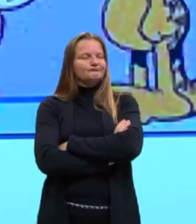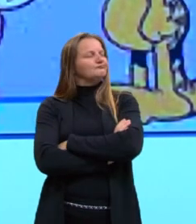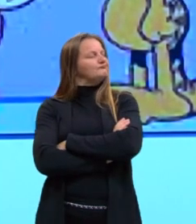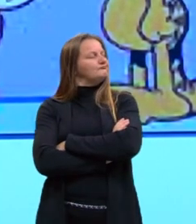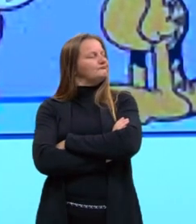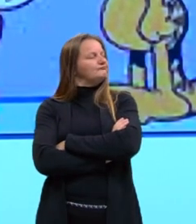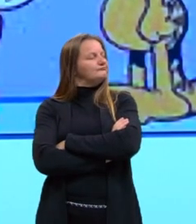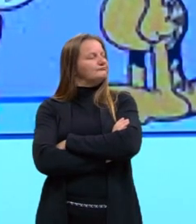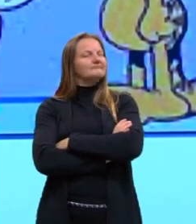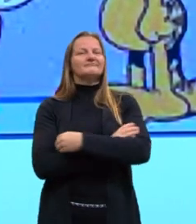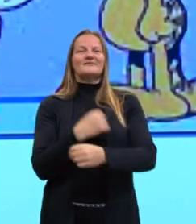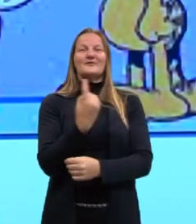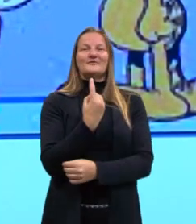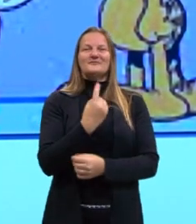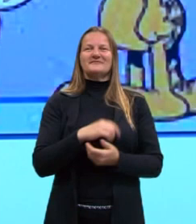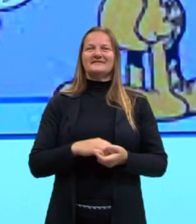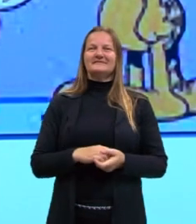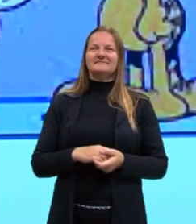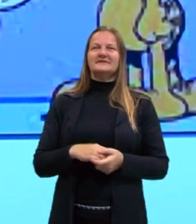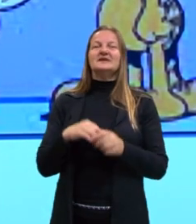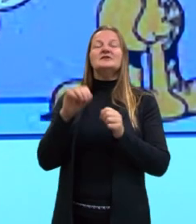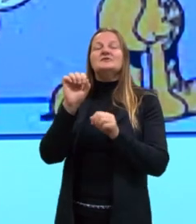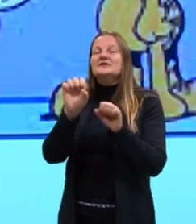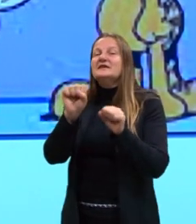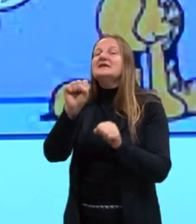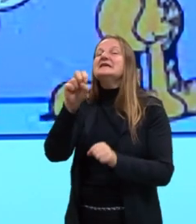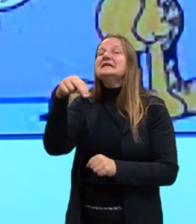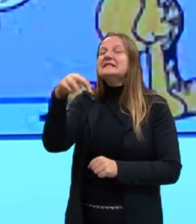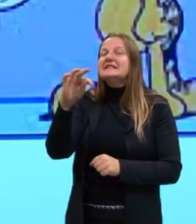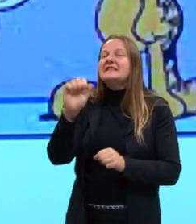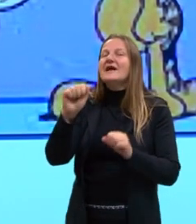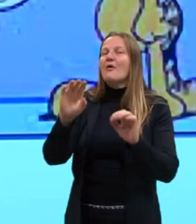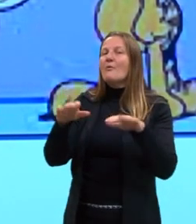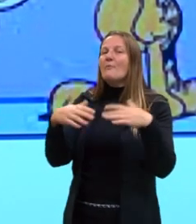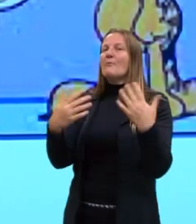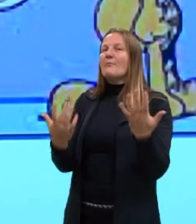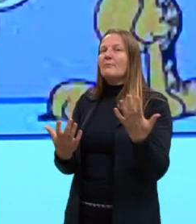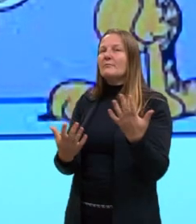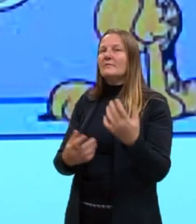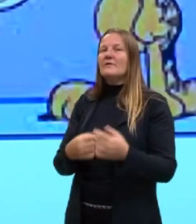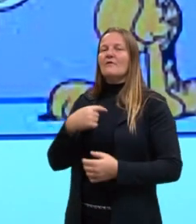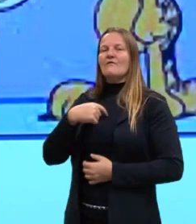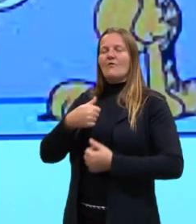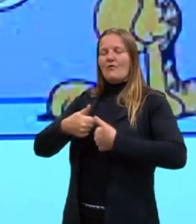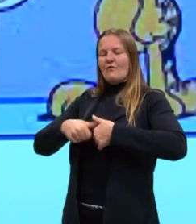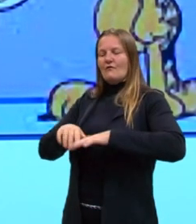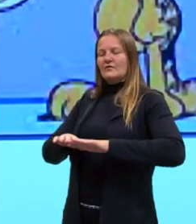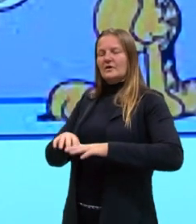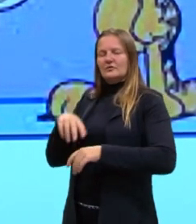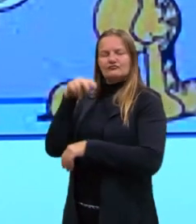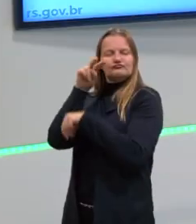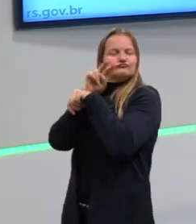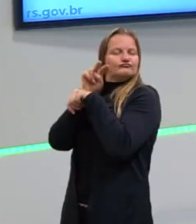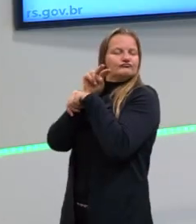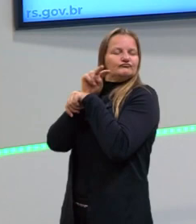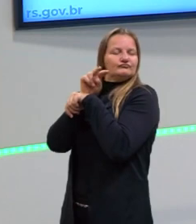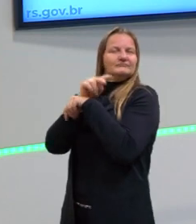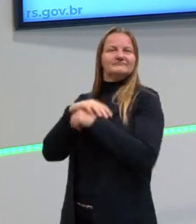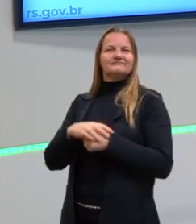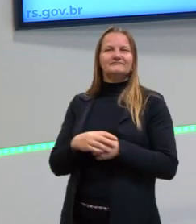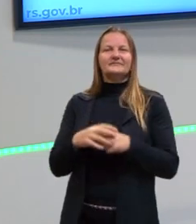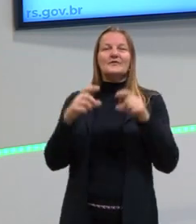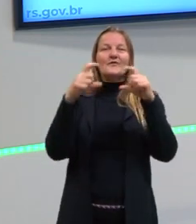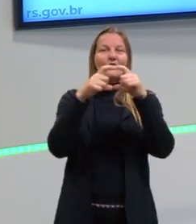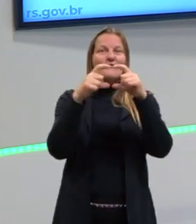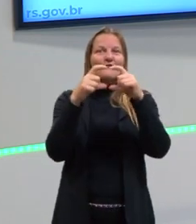do dono. E o dono diz, então... E ele responde, vou ficar de guarda. Está vendo como esses